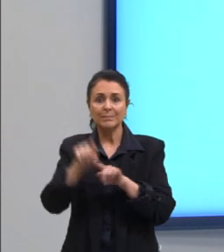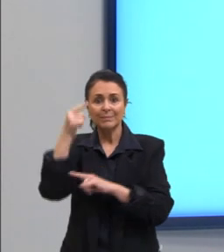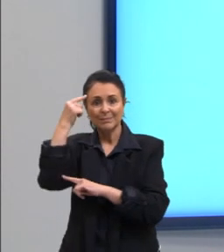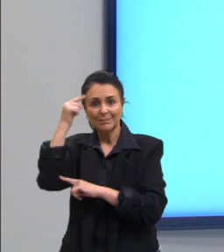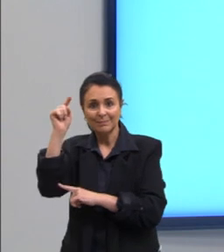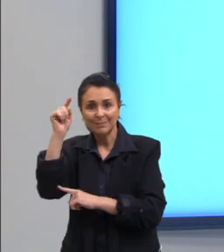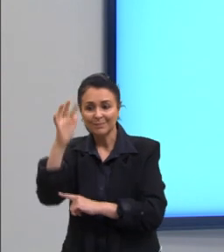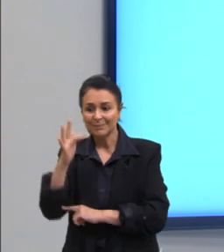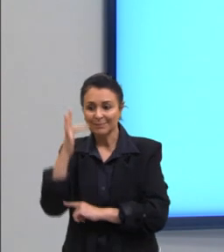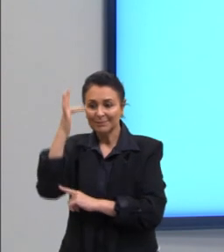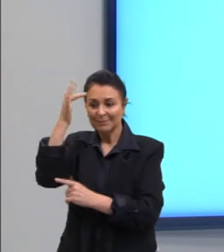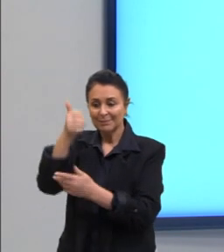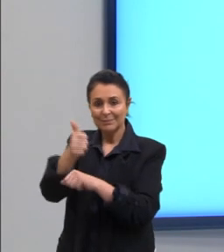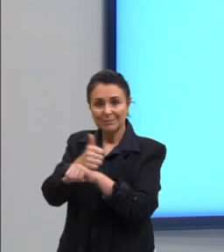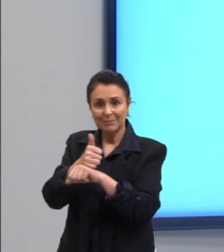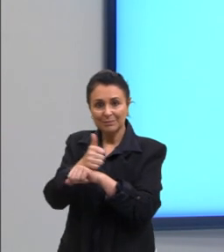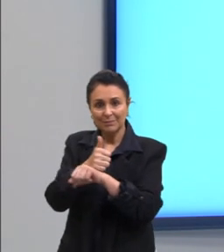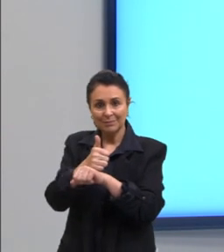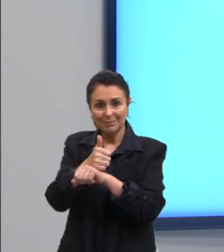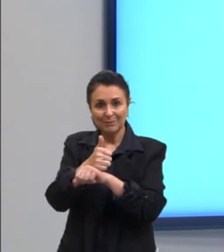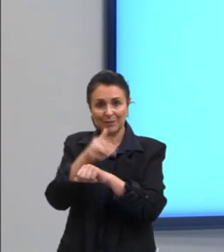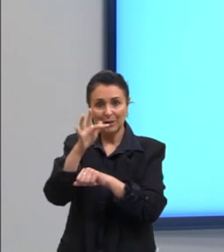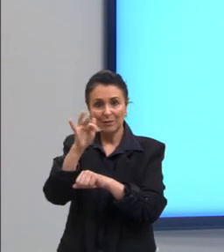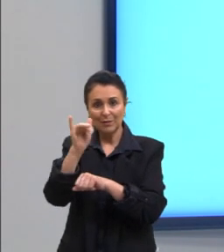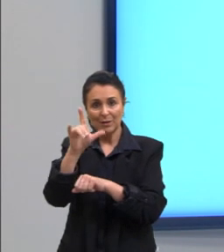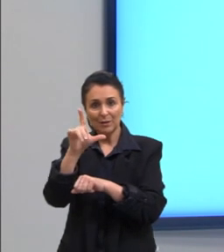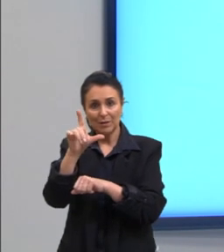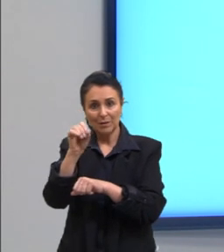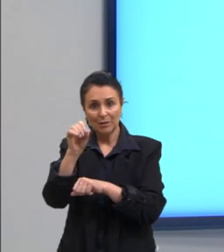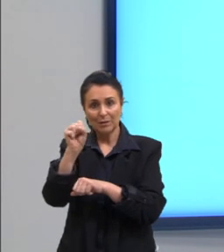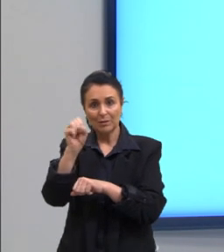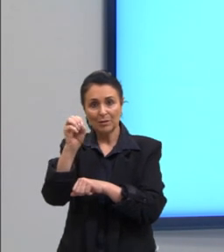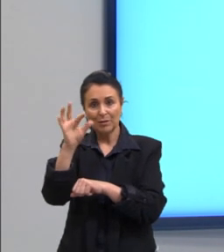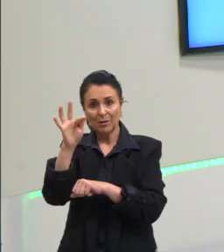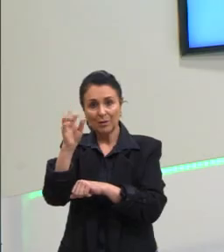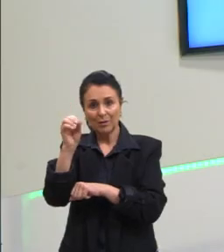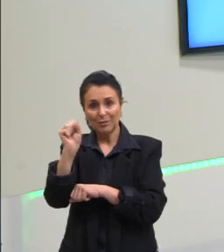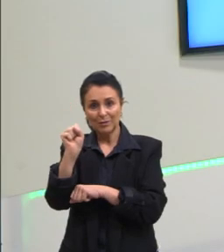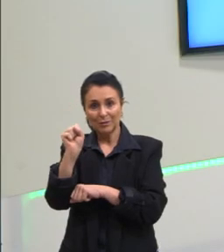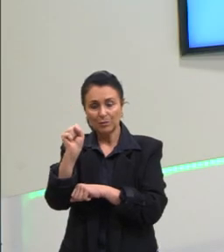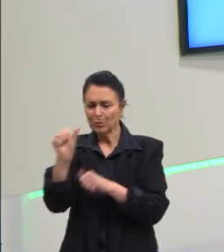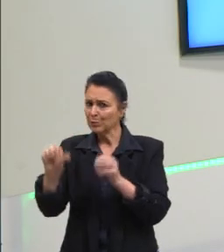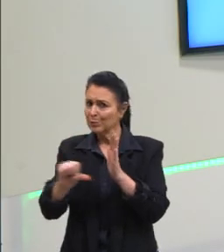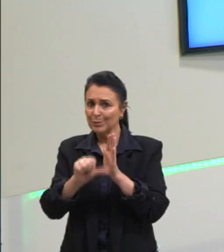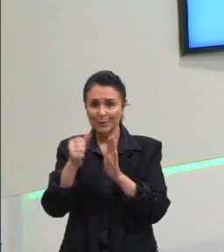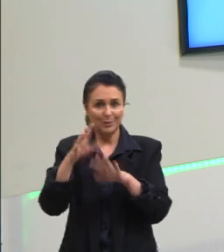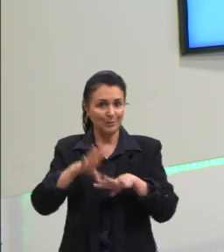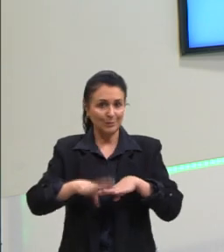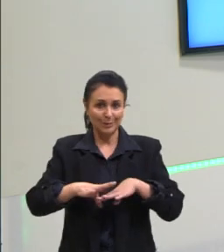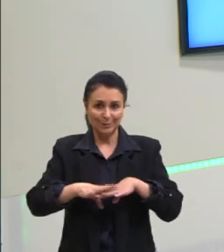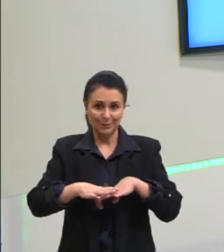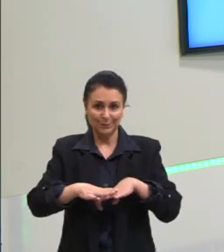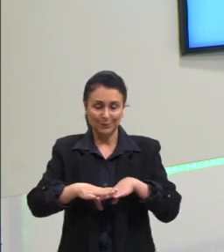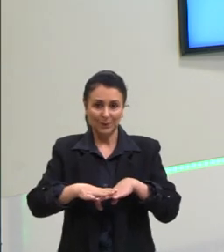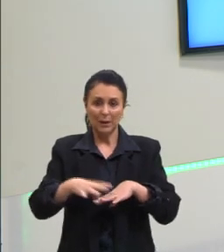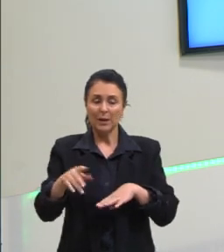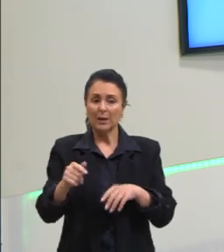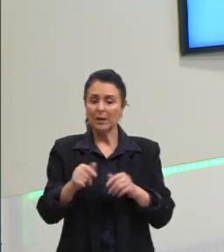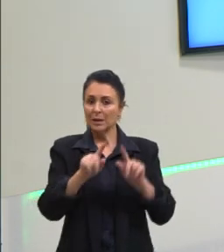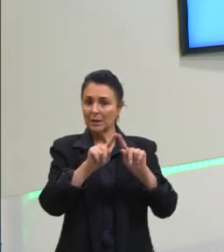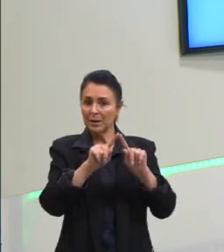filósofos na verdade foram, de certa forma, ou definitivamente, os primeiros matemáticos. E aqui eu tenho uma figura e nessa figura